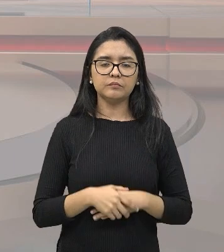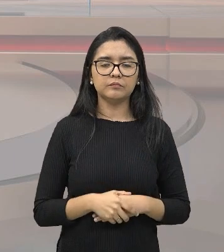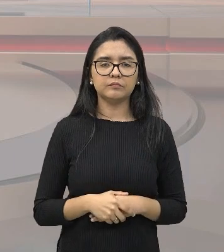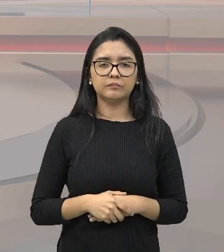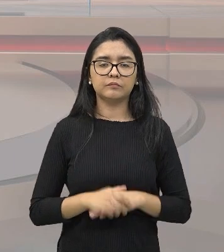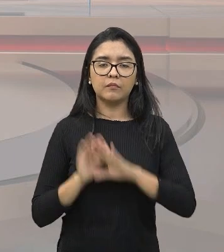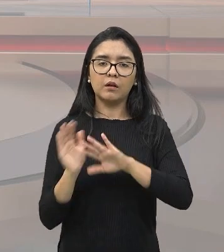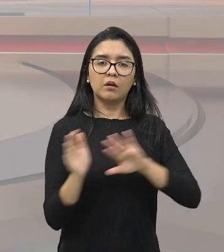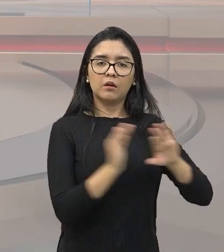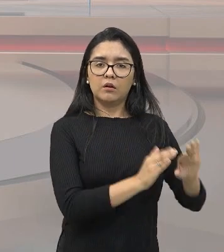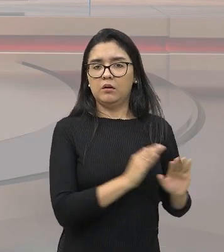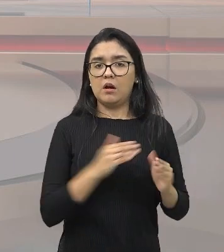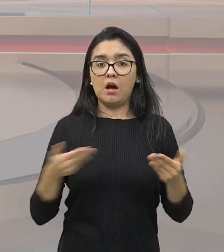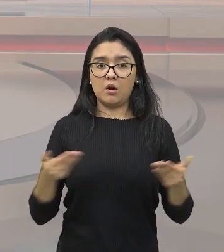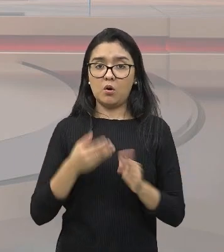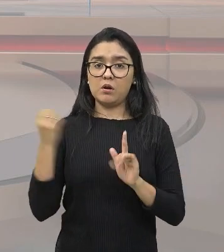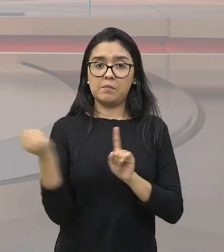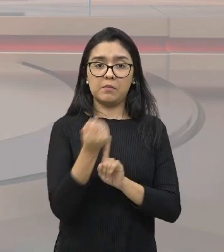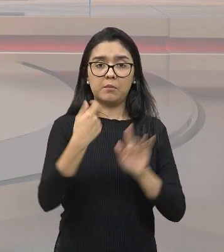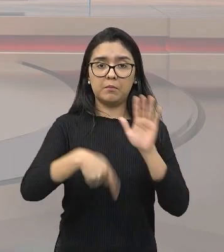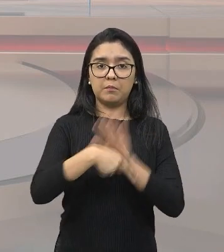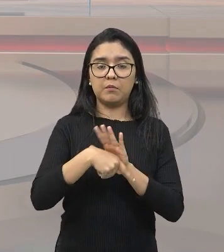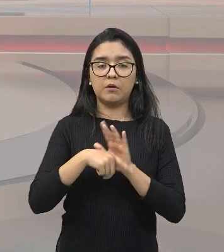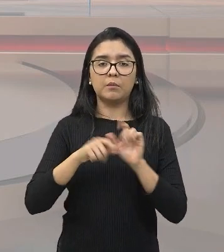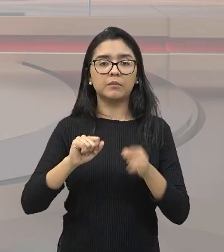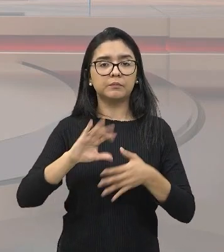Aqui. Impactos na América,